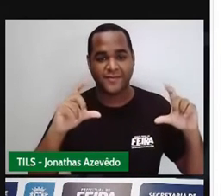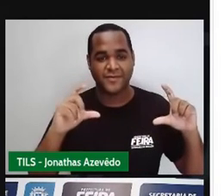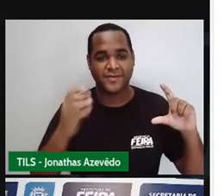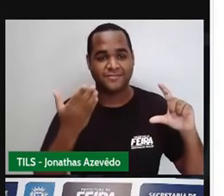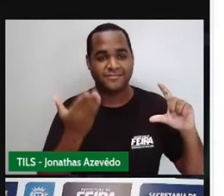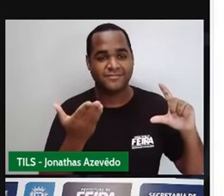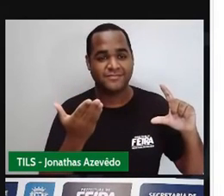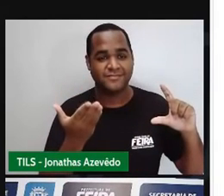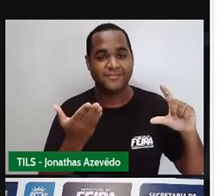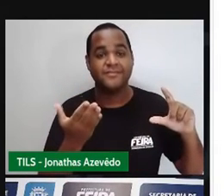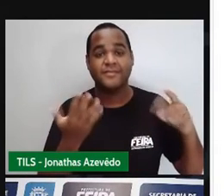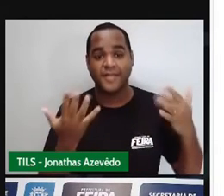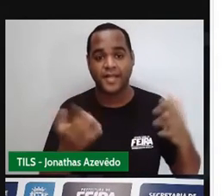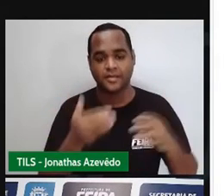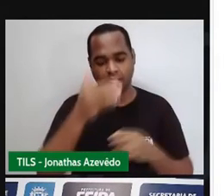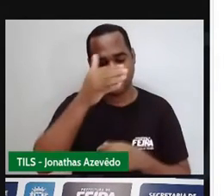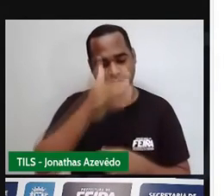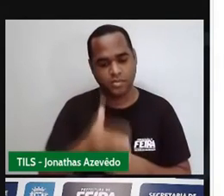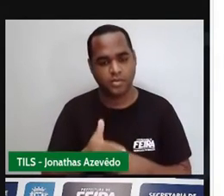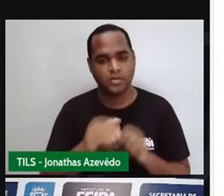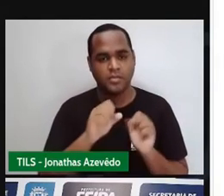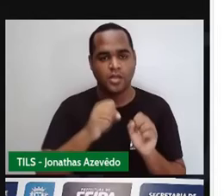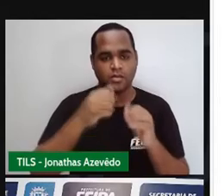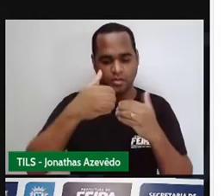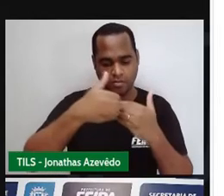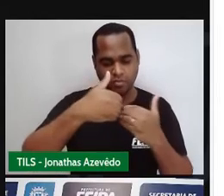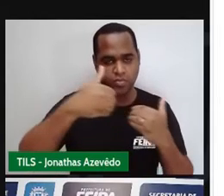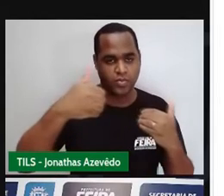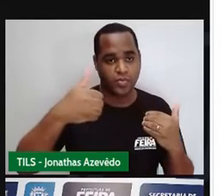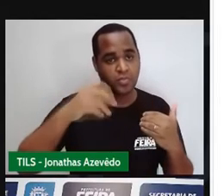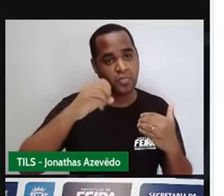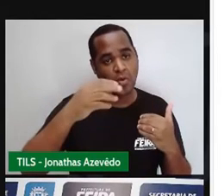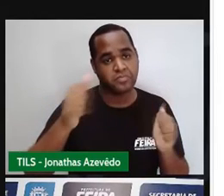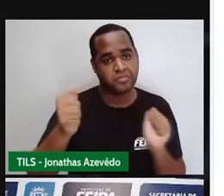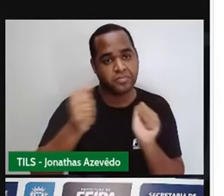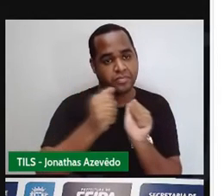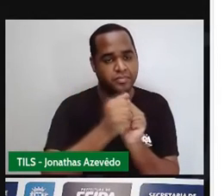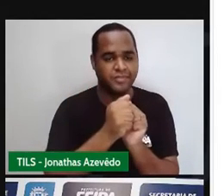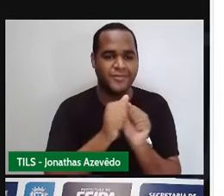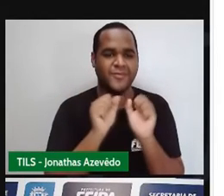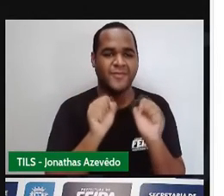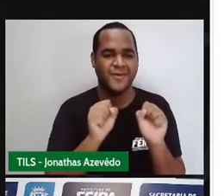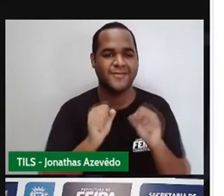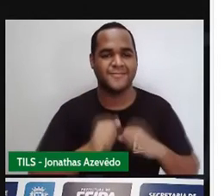ó. Esses triângulos aqui eu posso juntar e vira o triângulo.